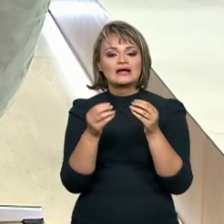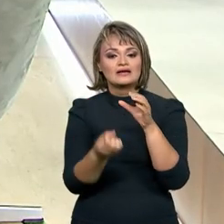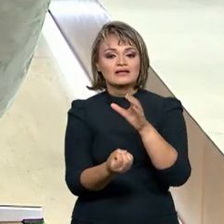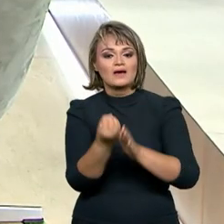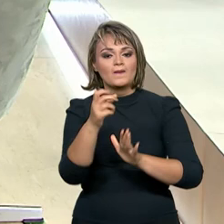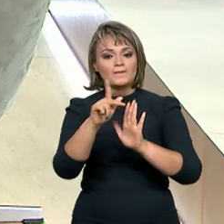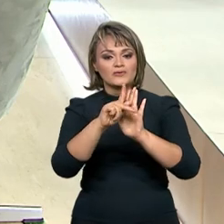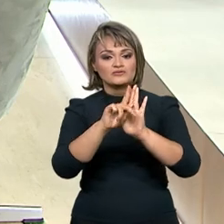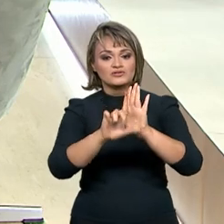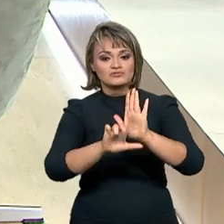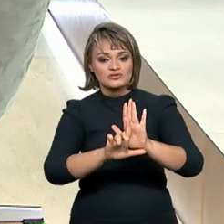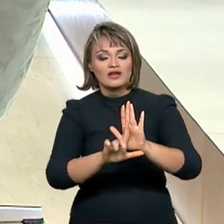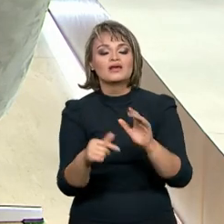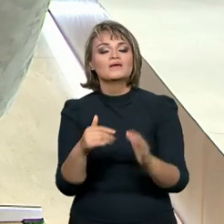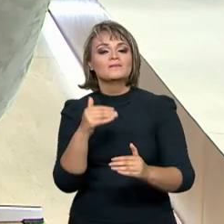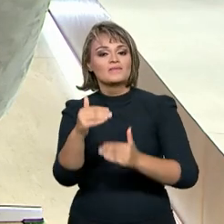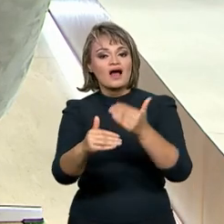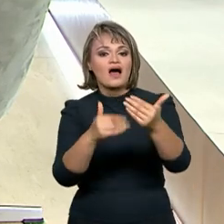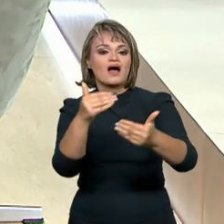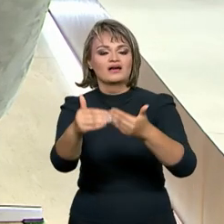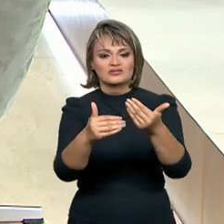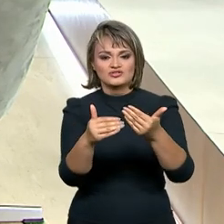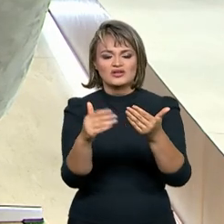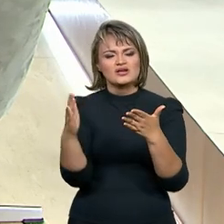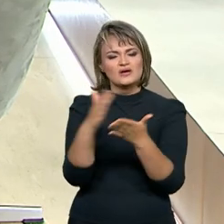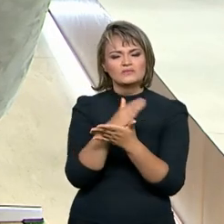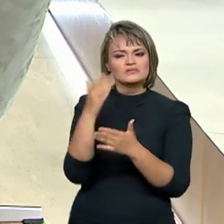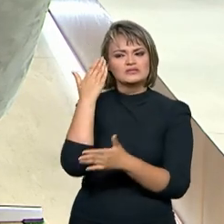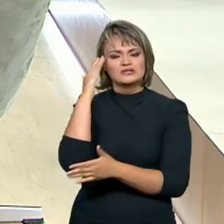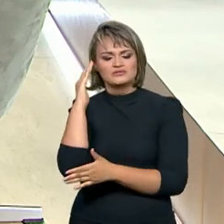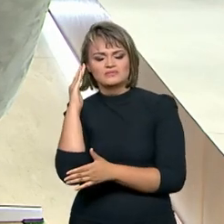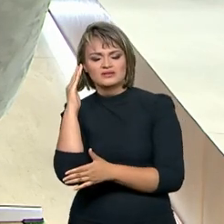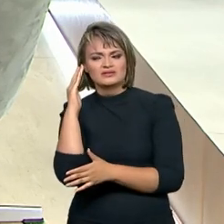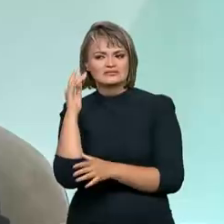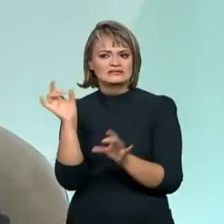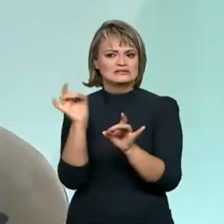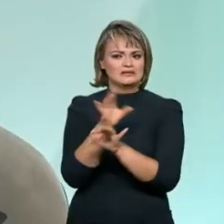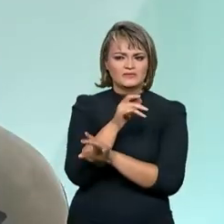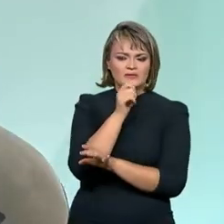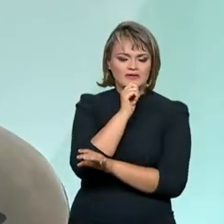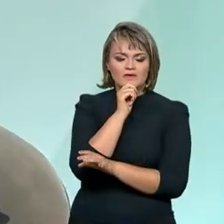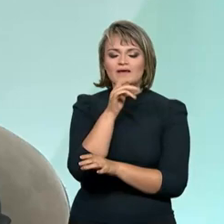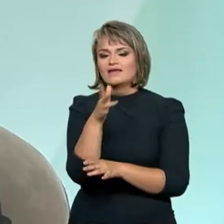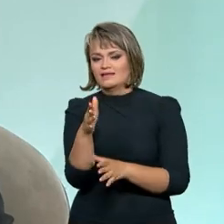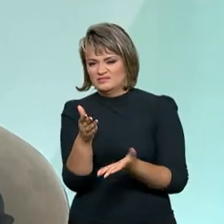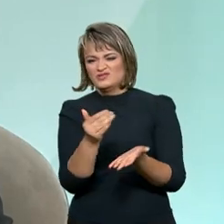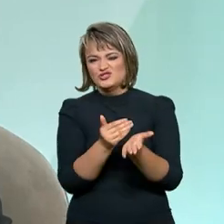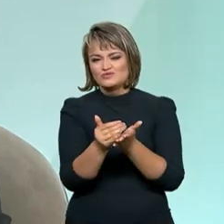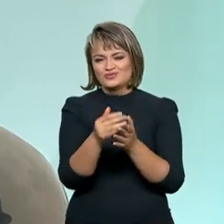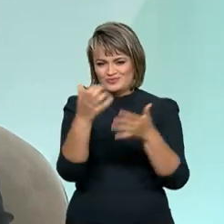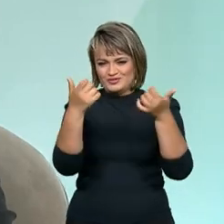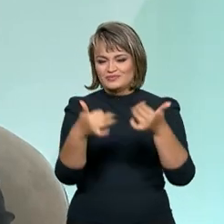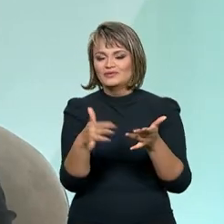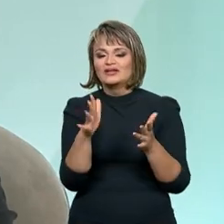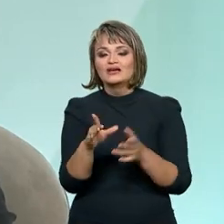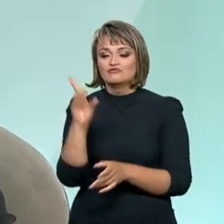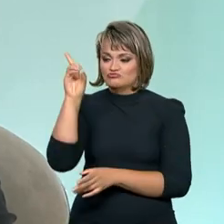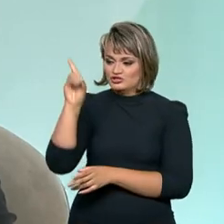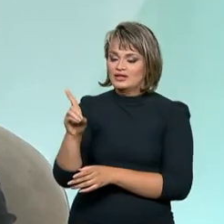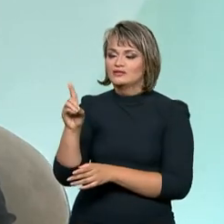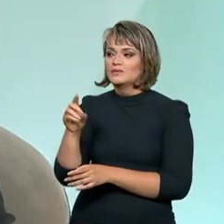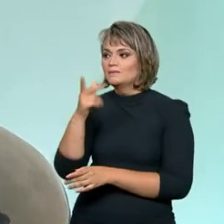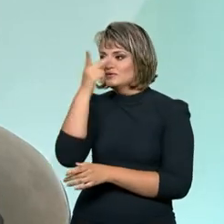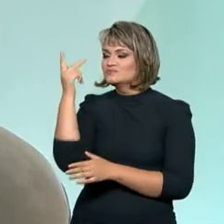gente consiga também avançar em algumas definições que ainda não estão previstas. Como a gente falou no início, o direito precisa ser